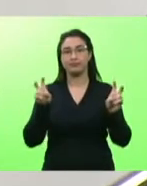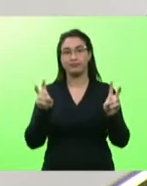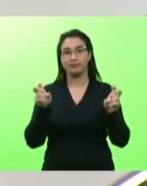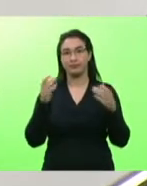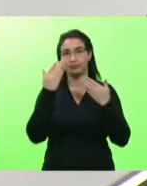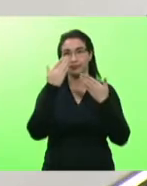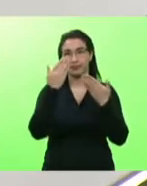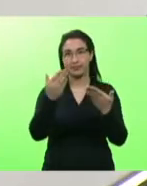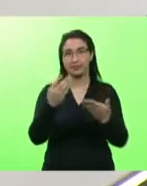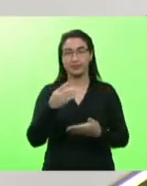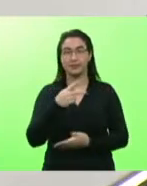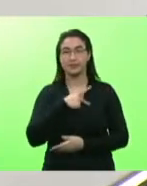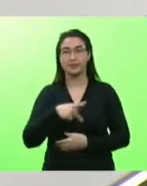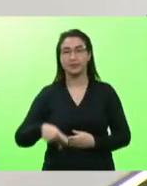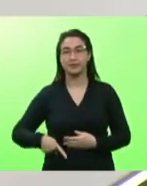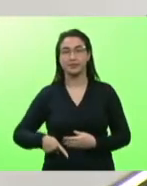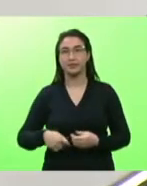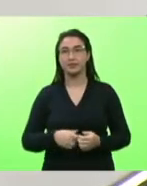presidente. Obrigado a todos.